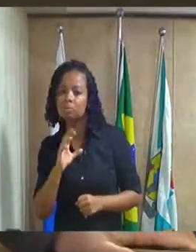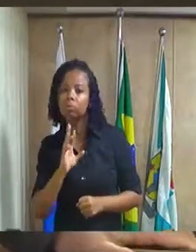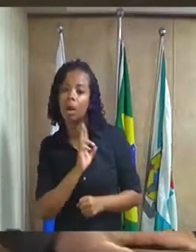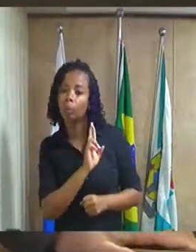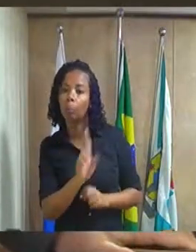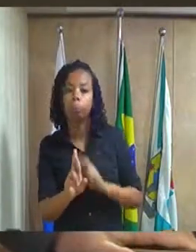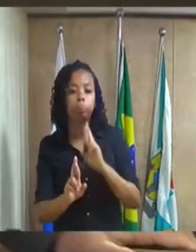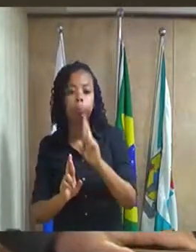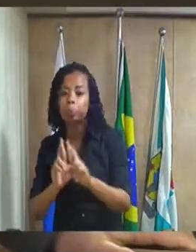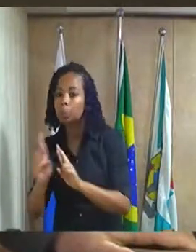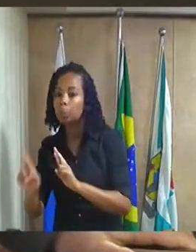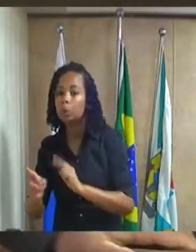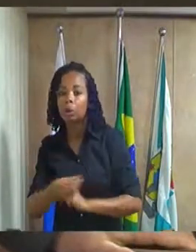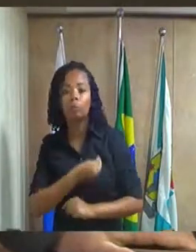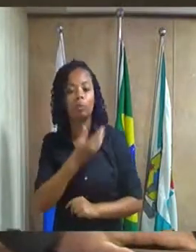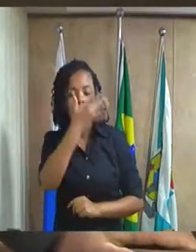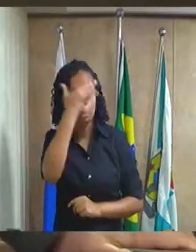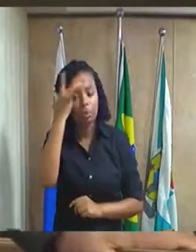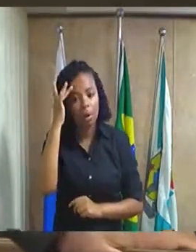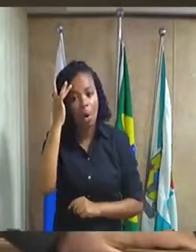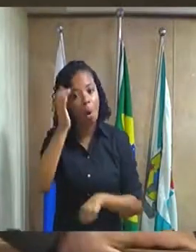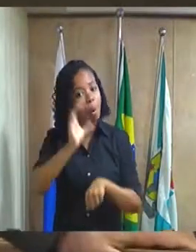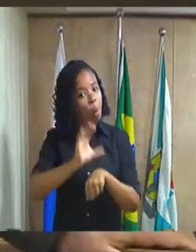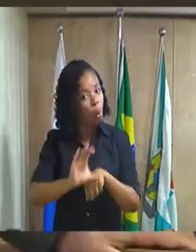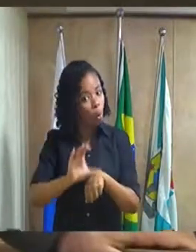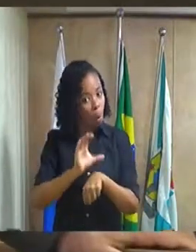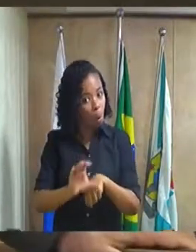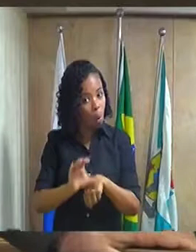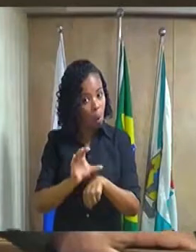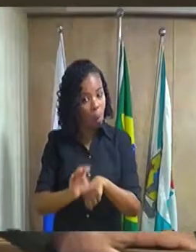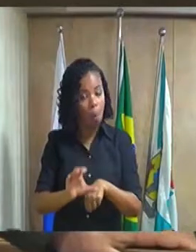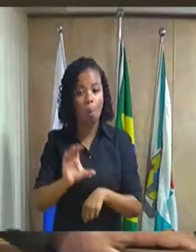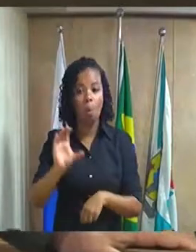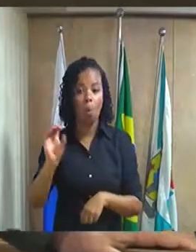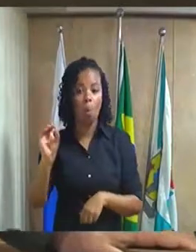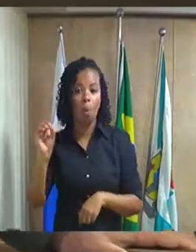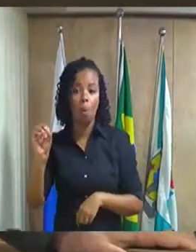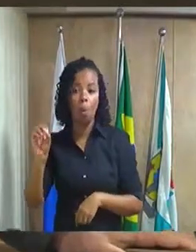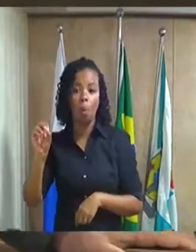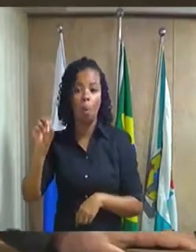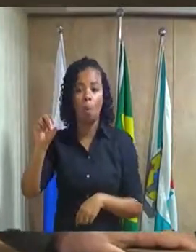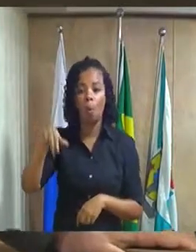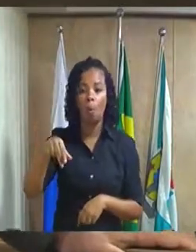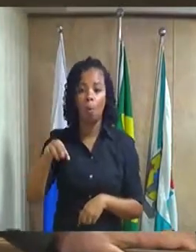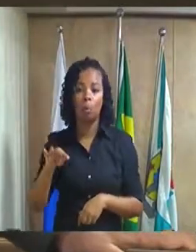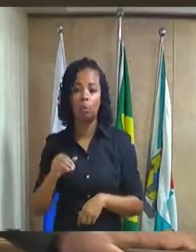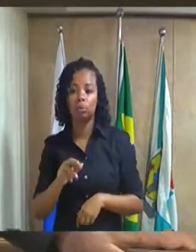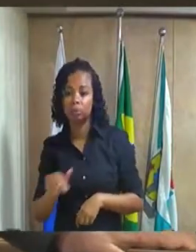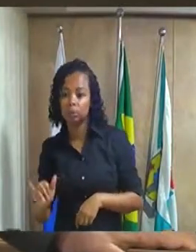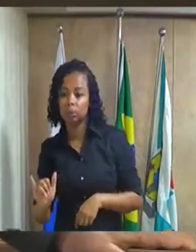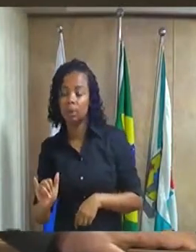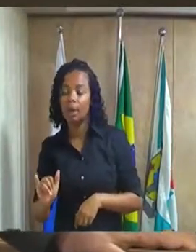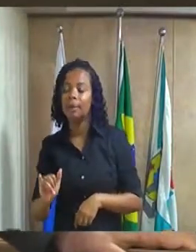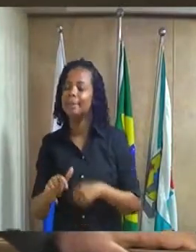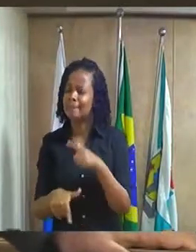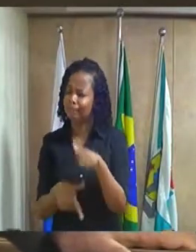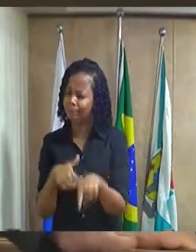da pessoa o curso de coach ou coach ele trabalha